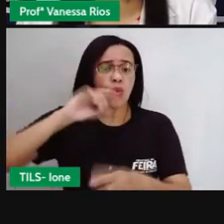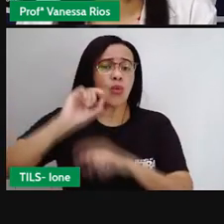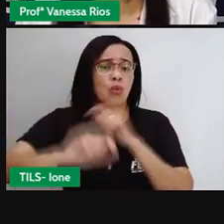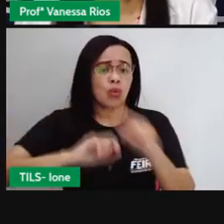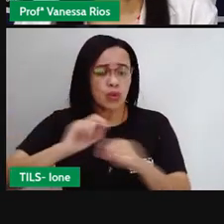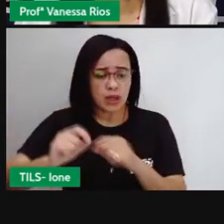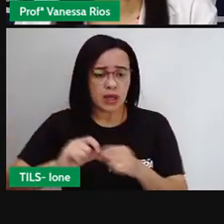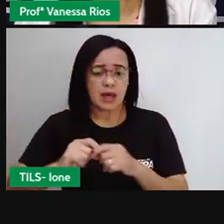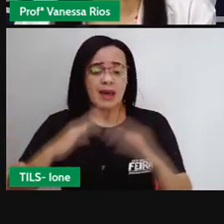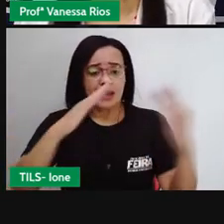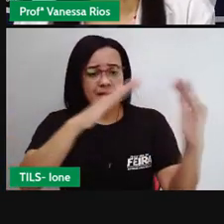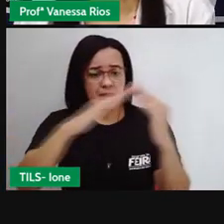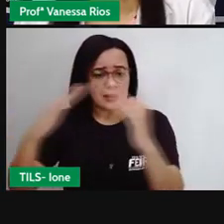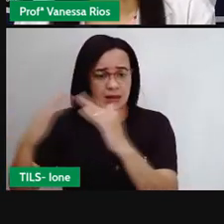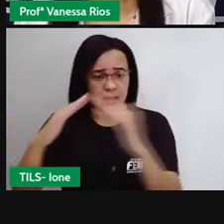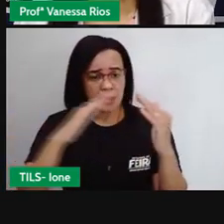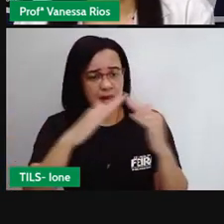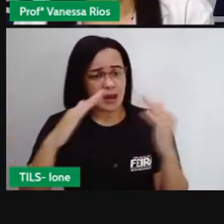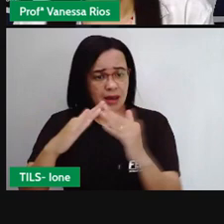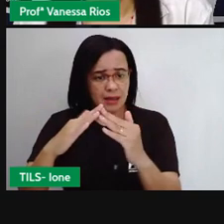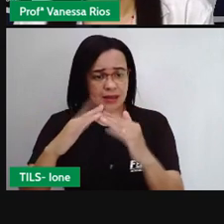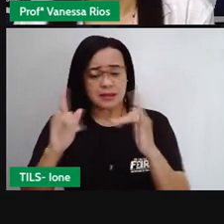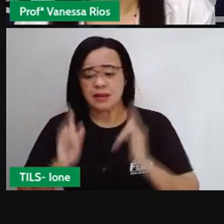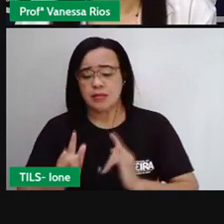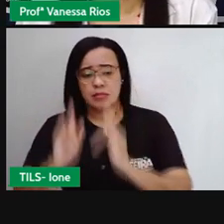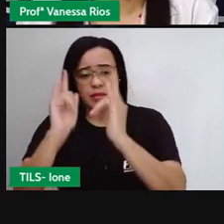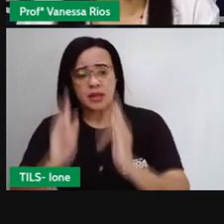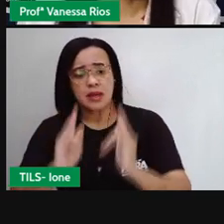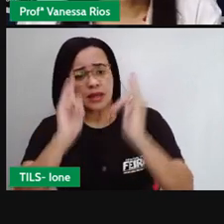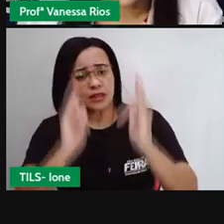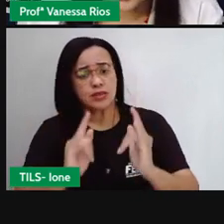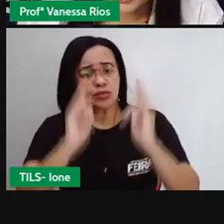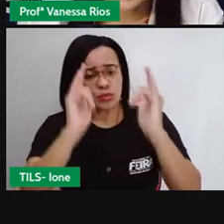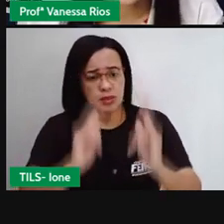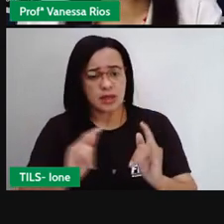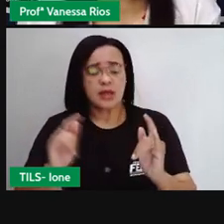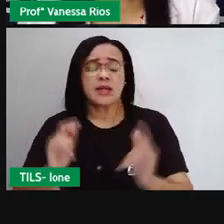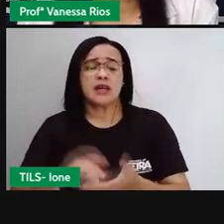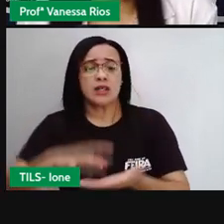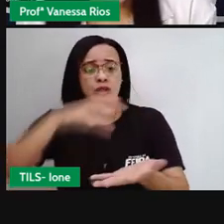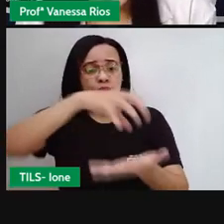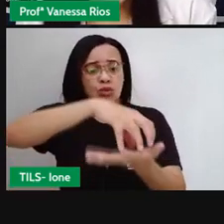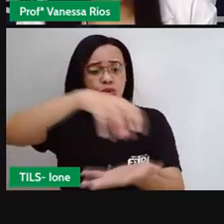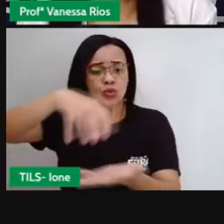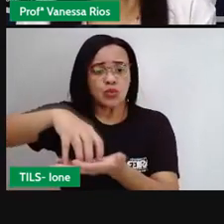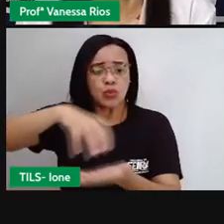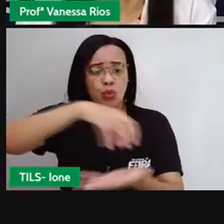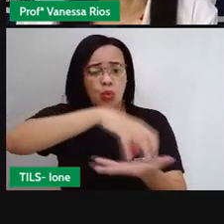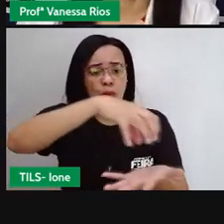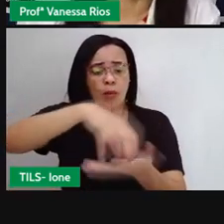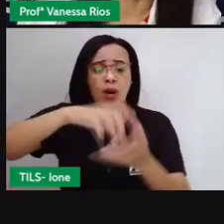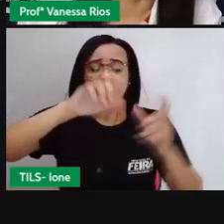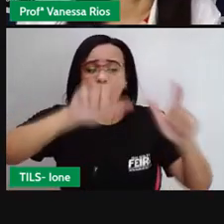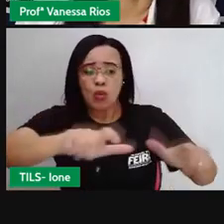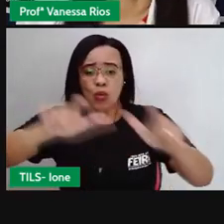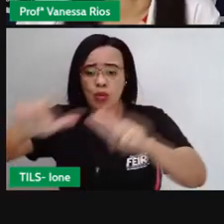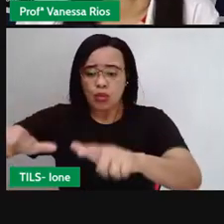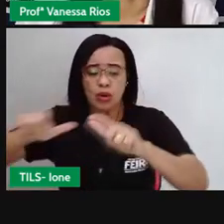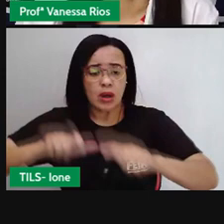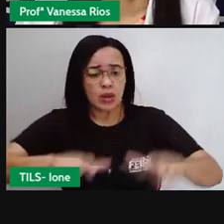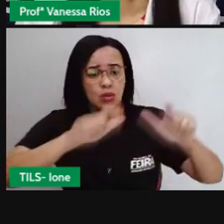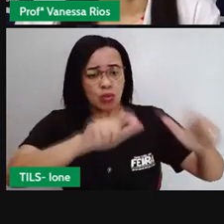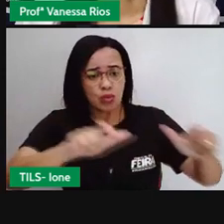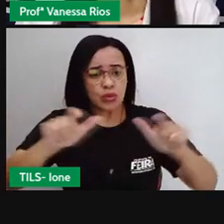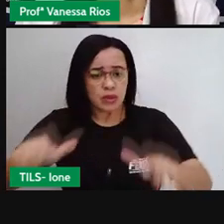casas. Que estão situadas aí em lugares onde a infraestrutura urbana está adequada. Mas também os lugares, como a Pró